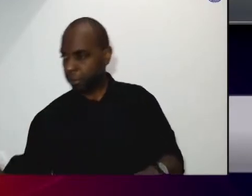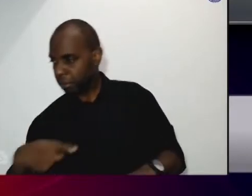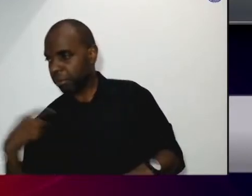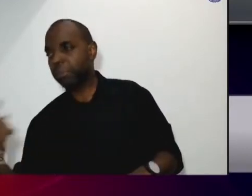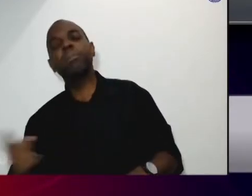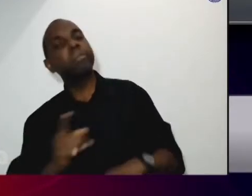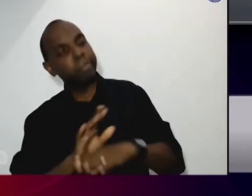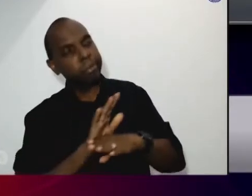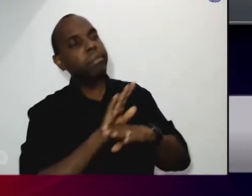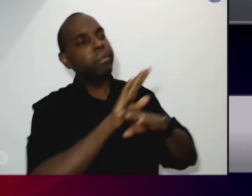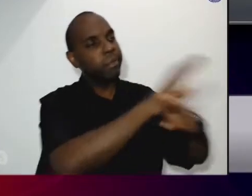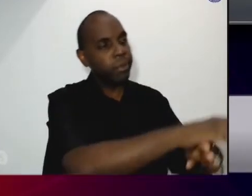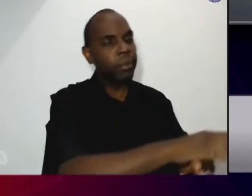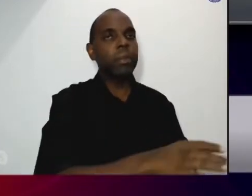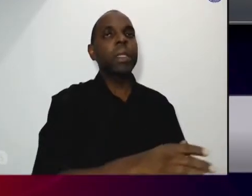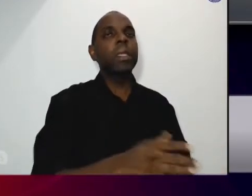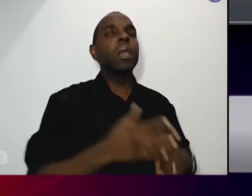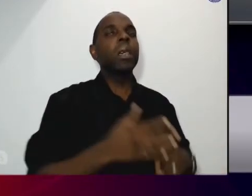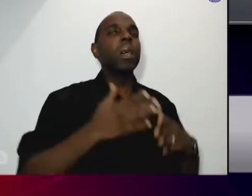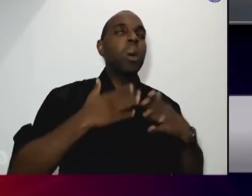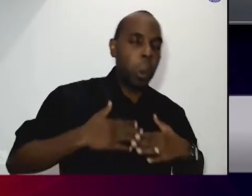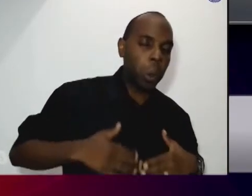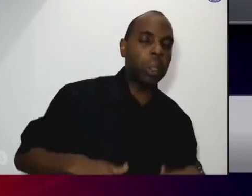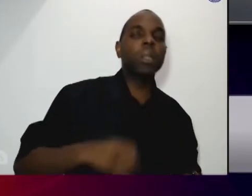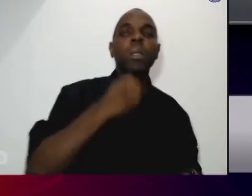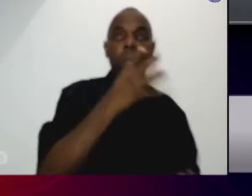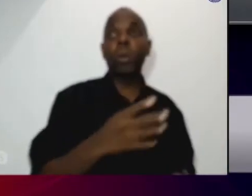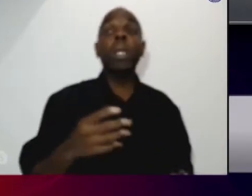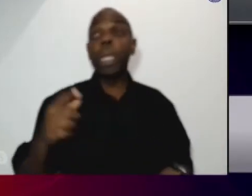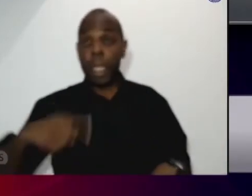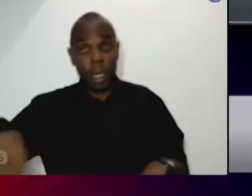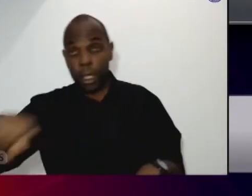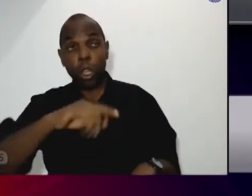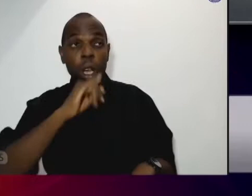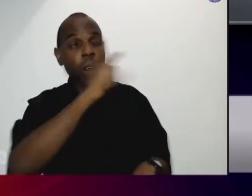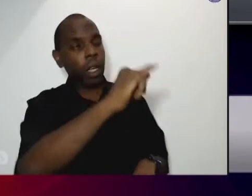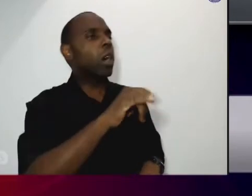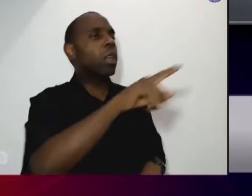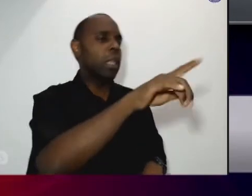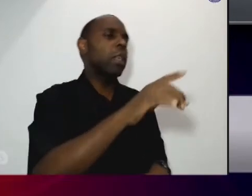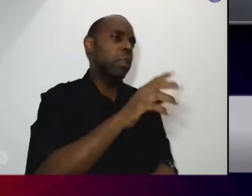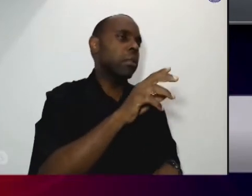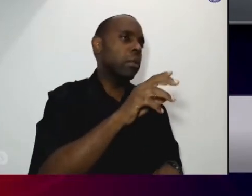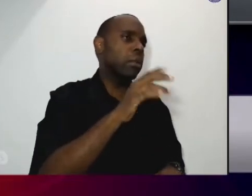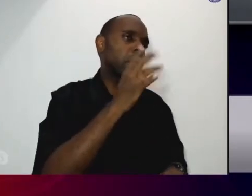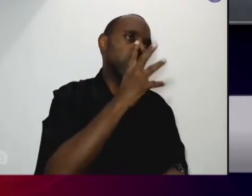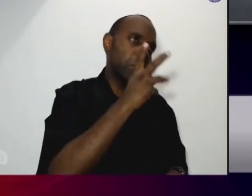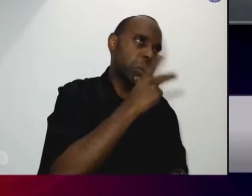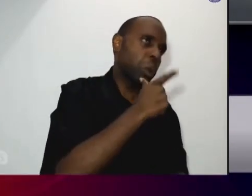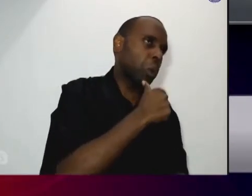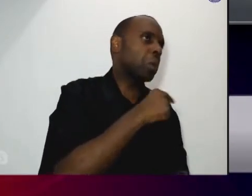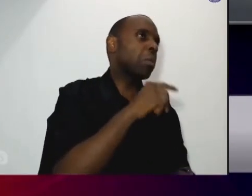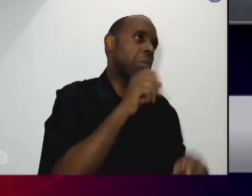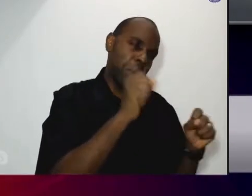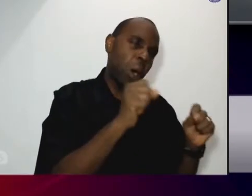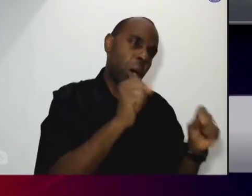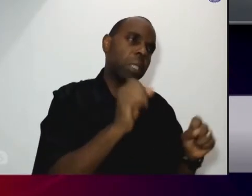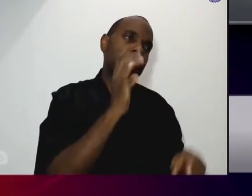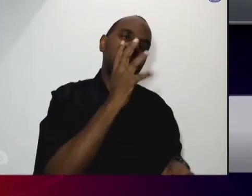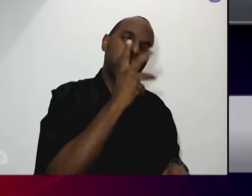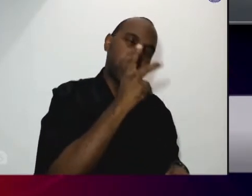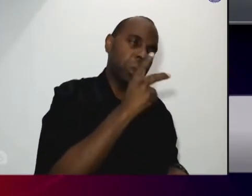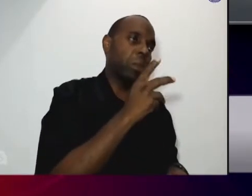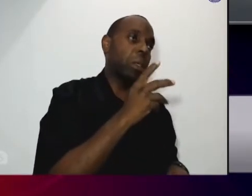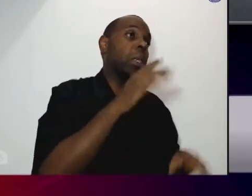passar falar para ela que isso passa pode demorar um pouquinho mas ela consegue passar e isso com ajuda né